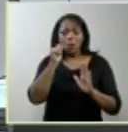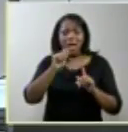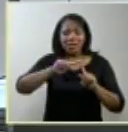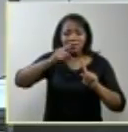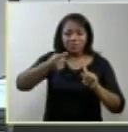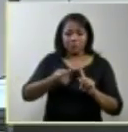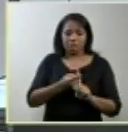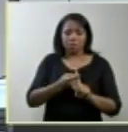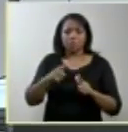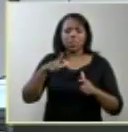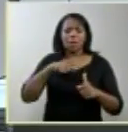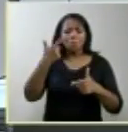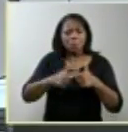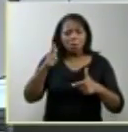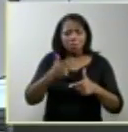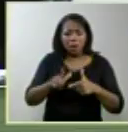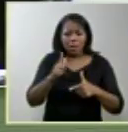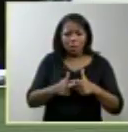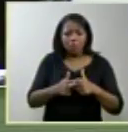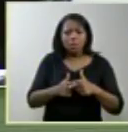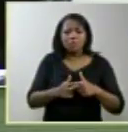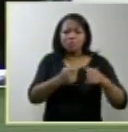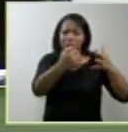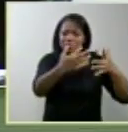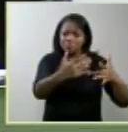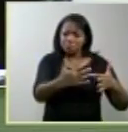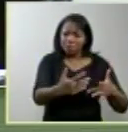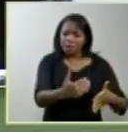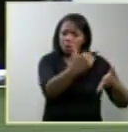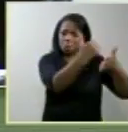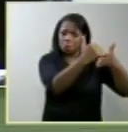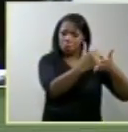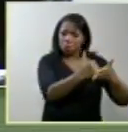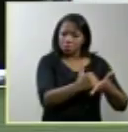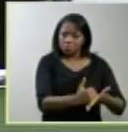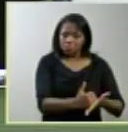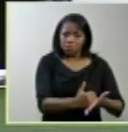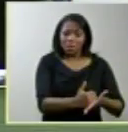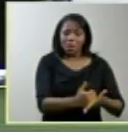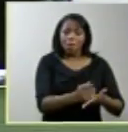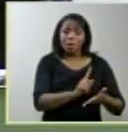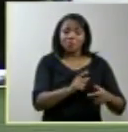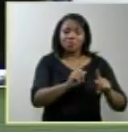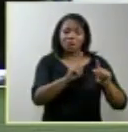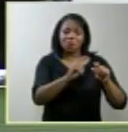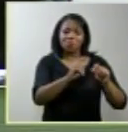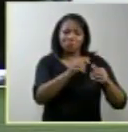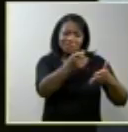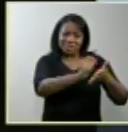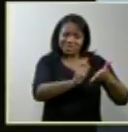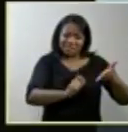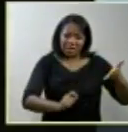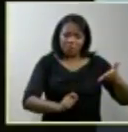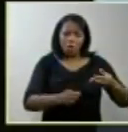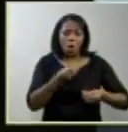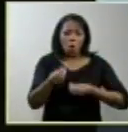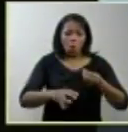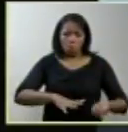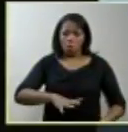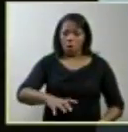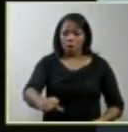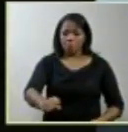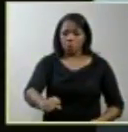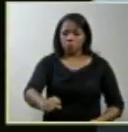encefalia descrevem o procedimento médico nenhuma delas a descreve como aborto o que essas mulheres